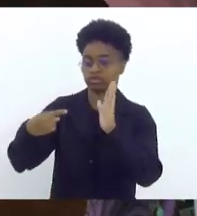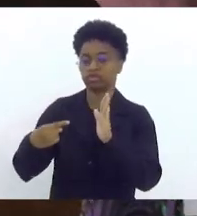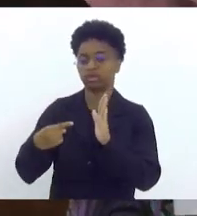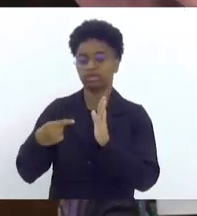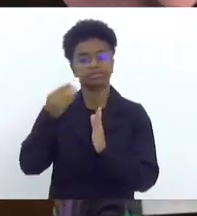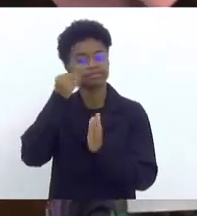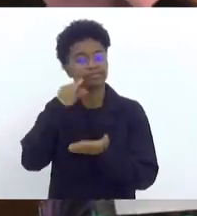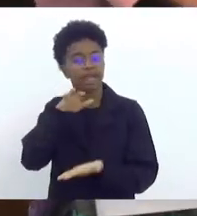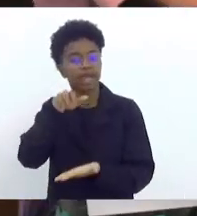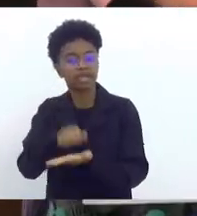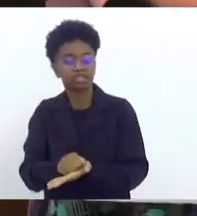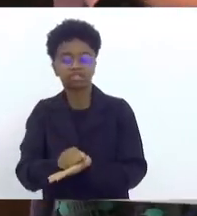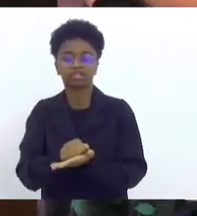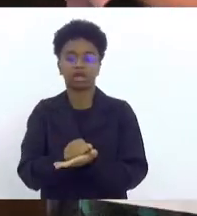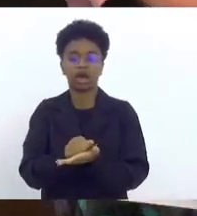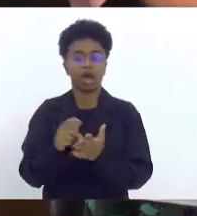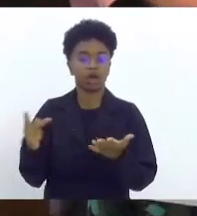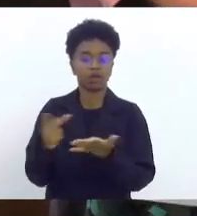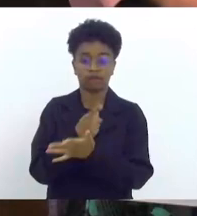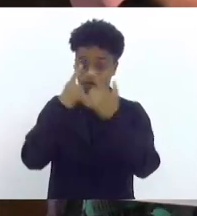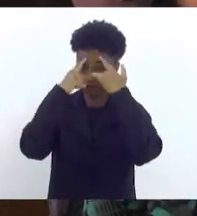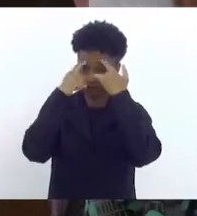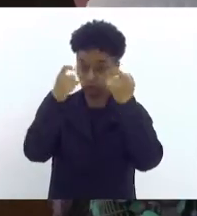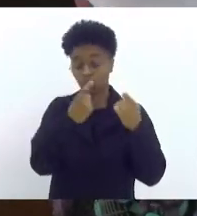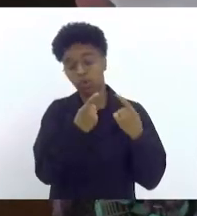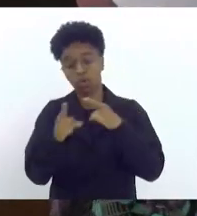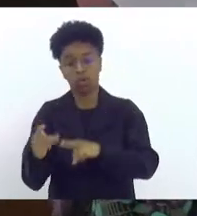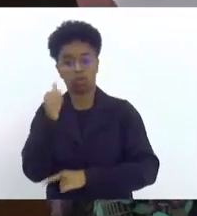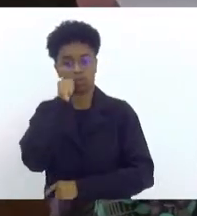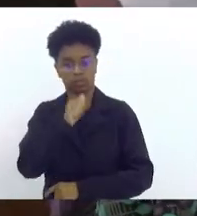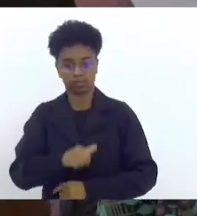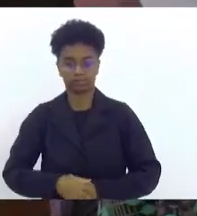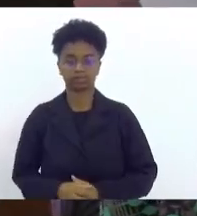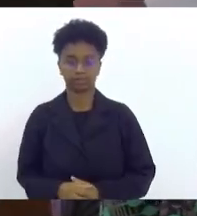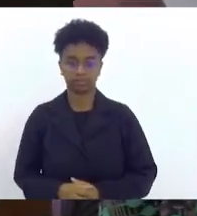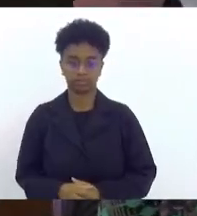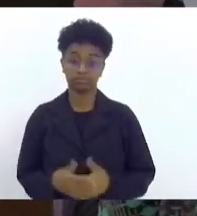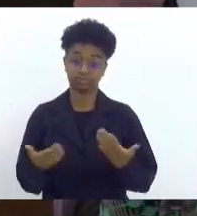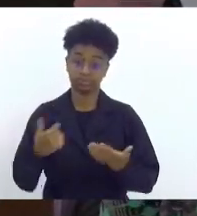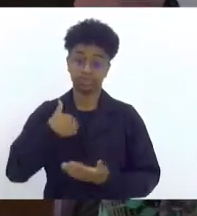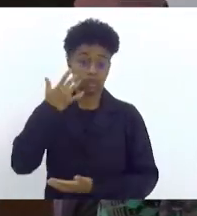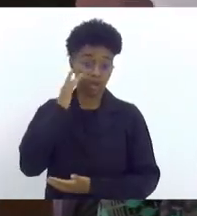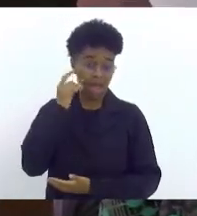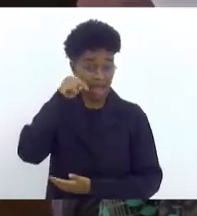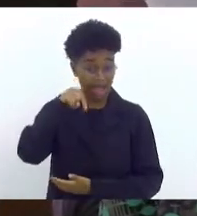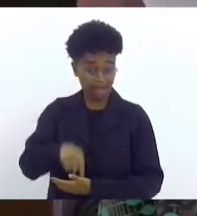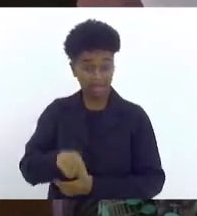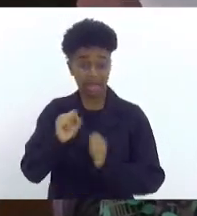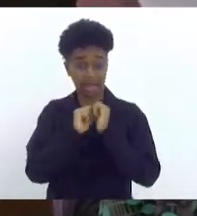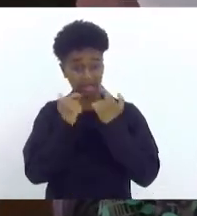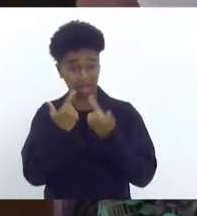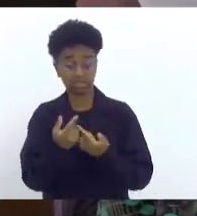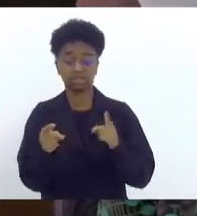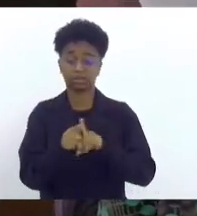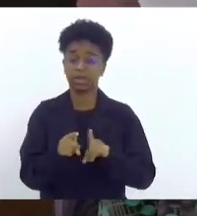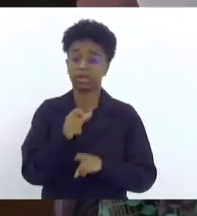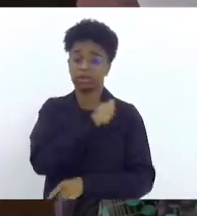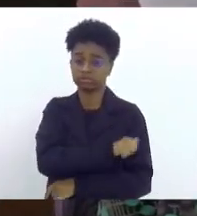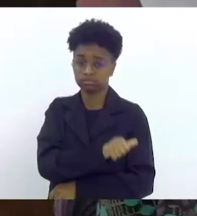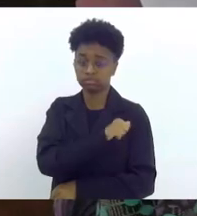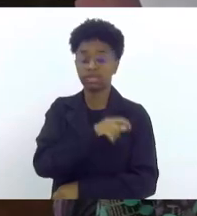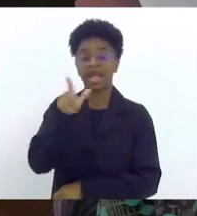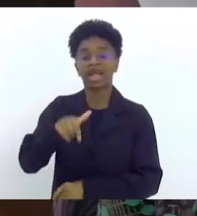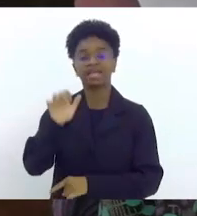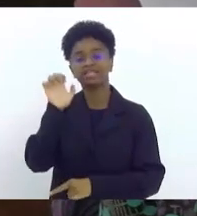registrar alguma forma de violência contra as mulheres. Acho que essa casa, o Rio de Janeiro, como um dos estados que